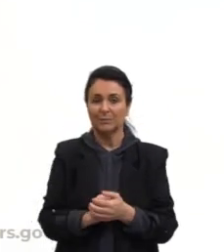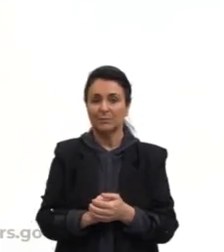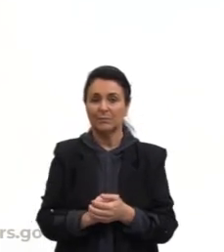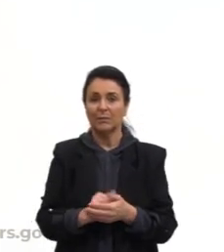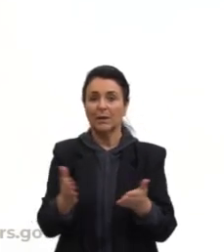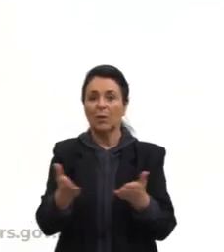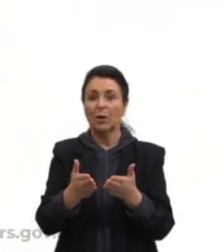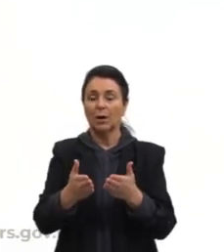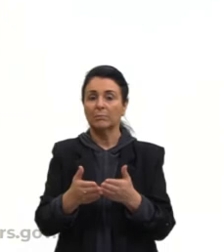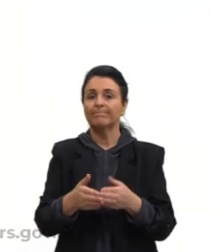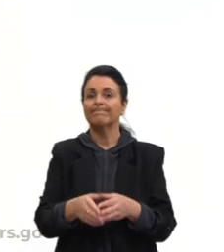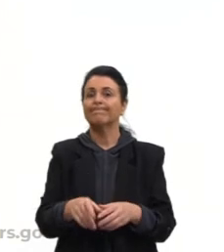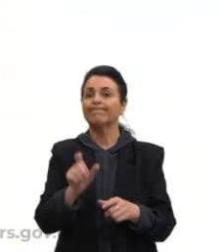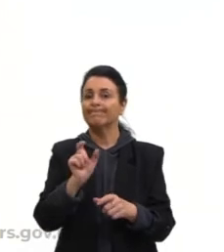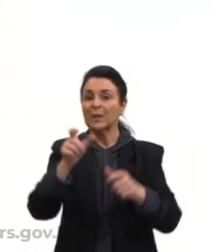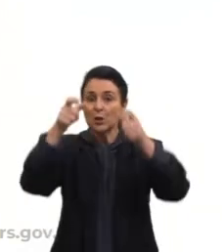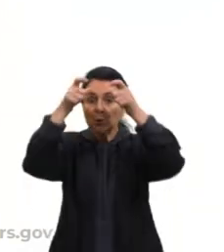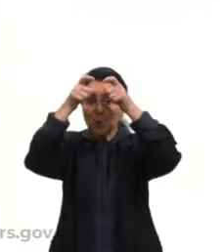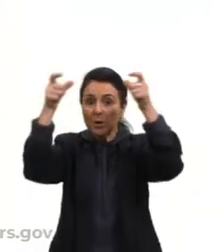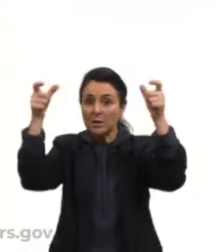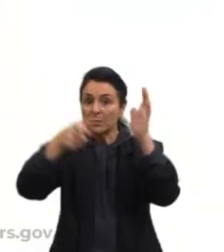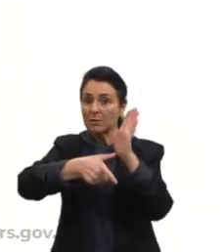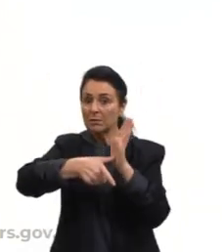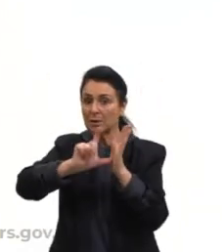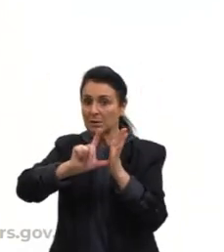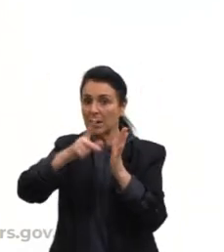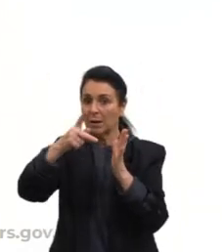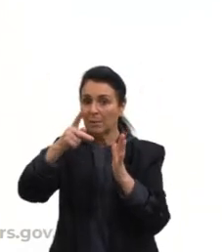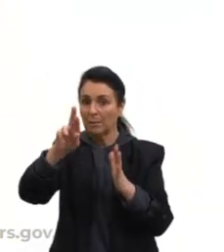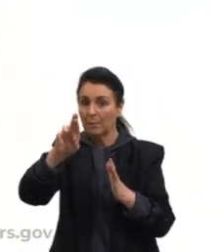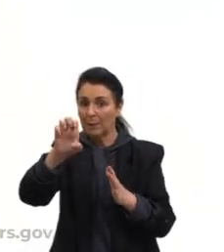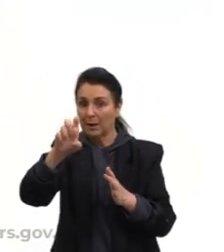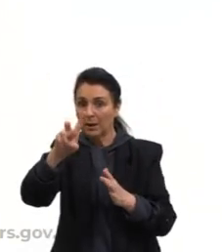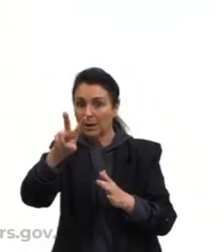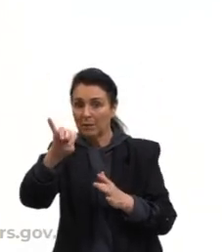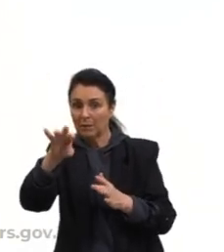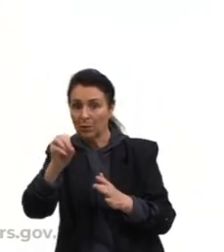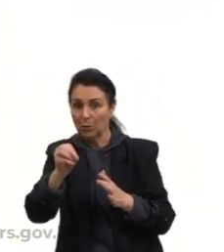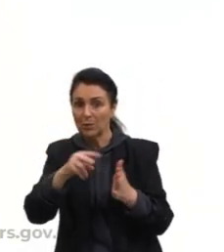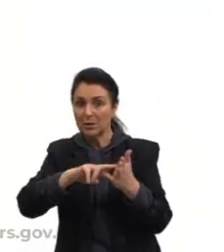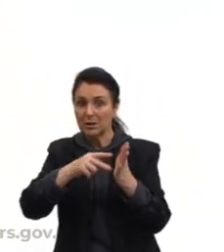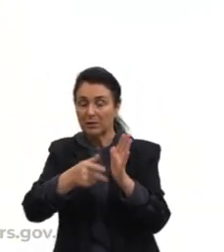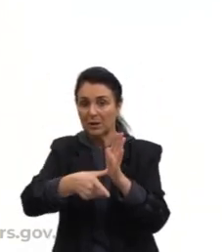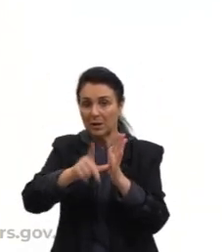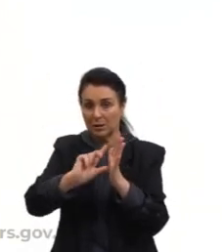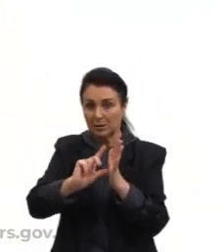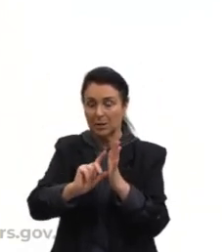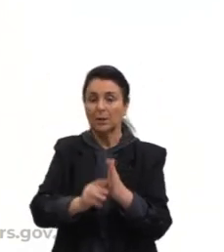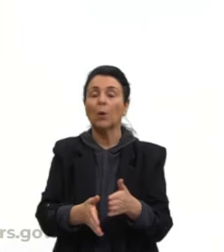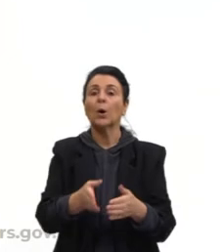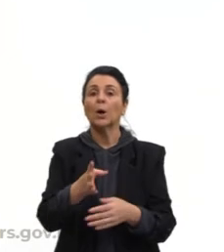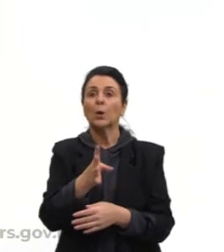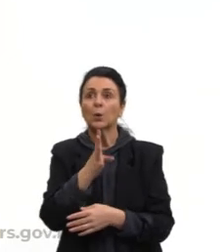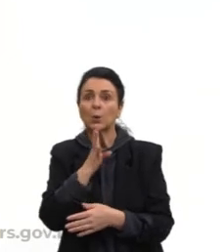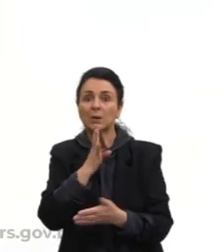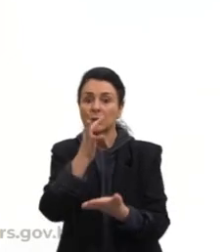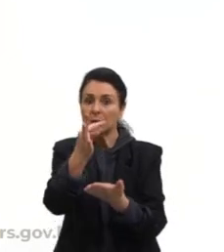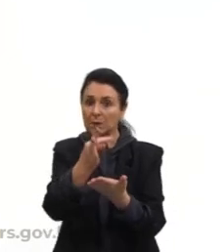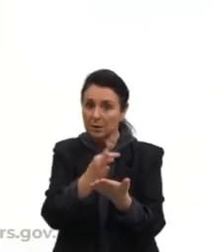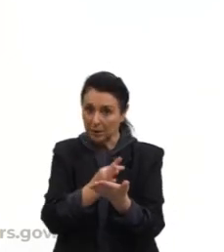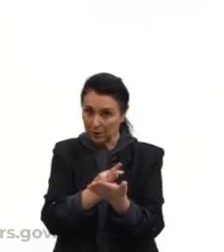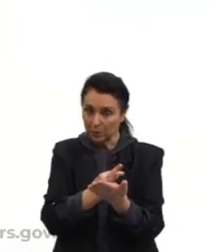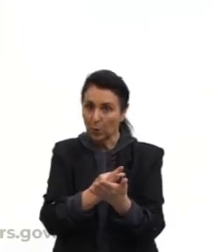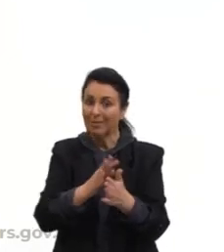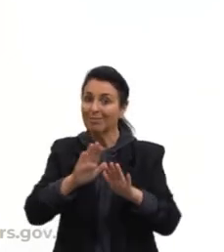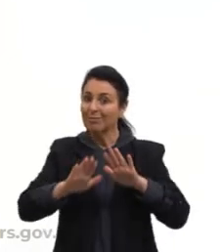Conhecimento prévio. O conhecimento prévio. Então, a compreensão de um texto depende grande parte da leitura que tu